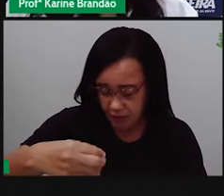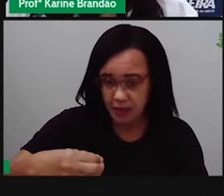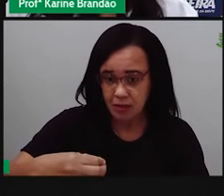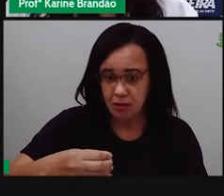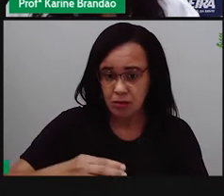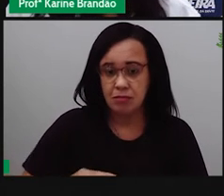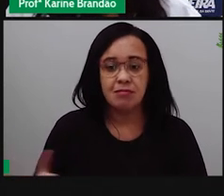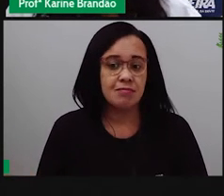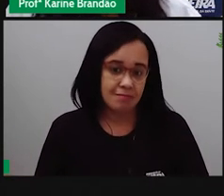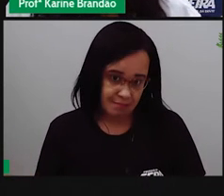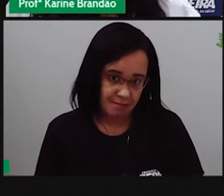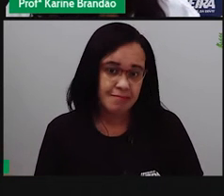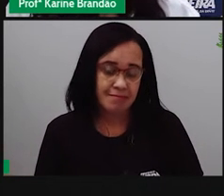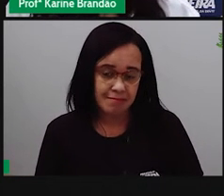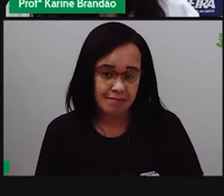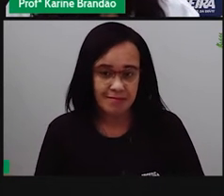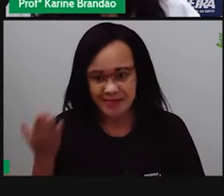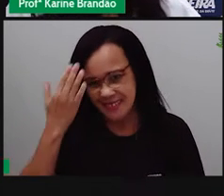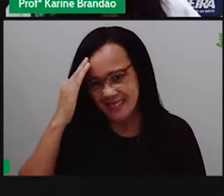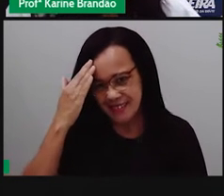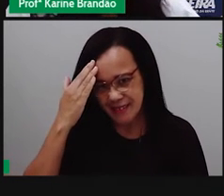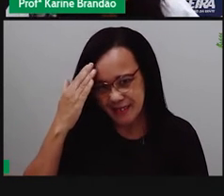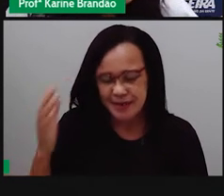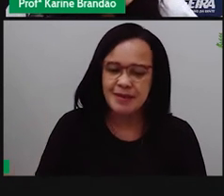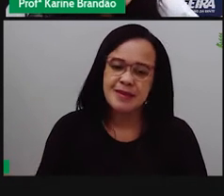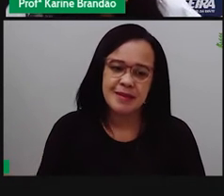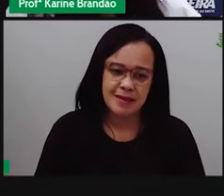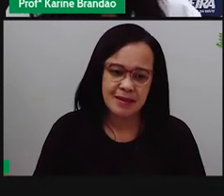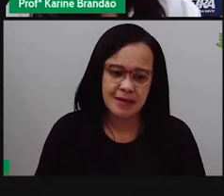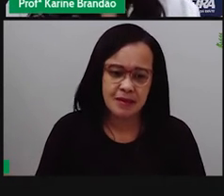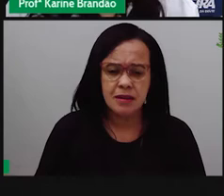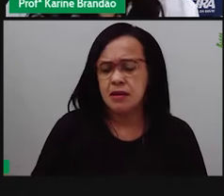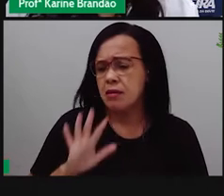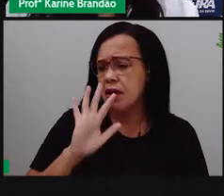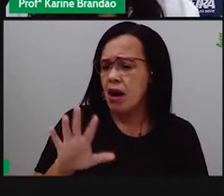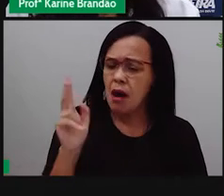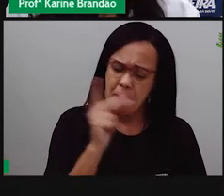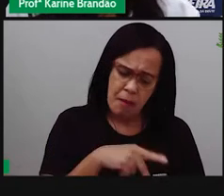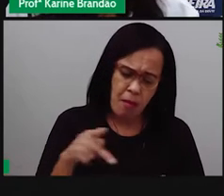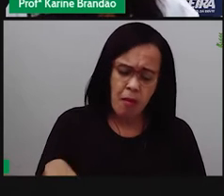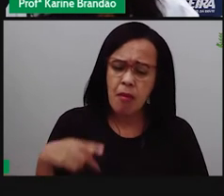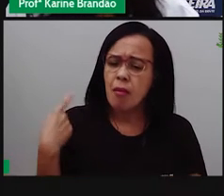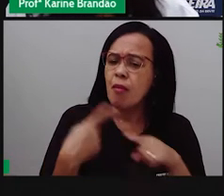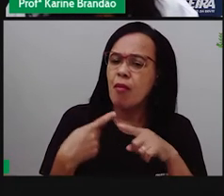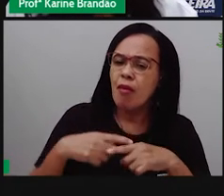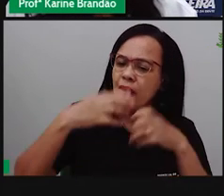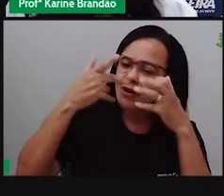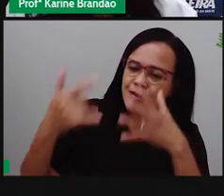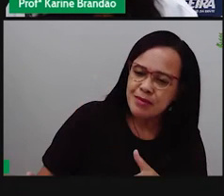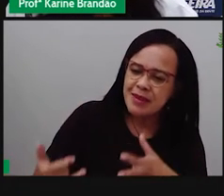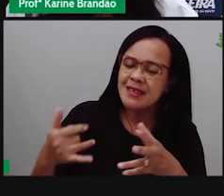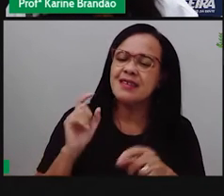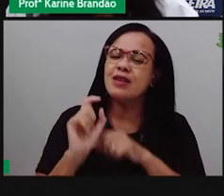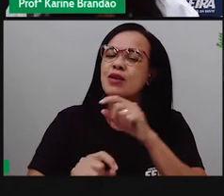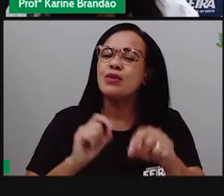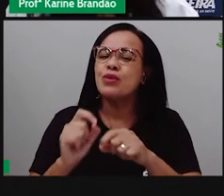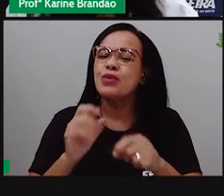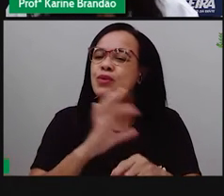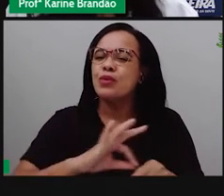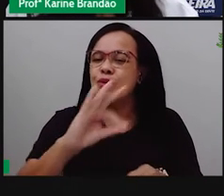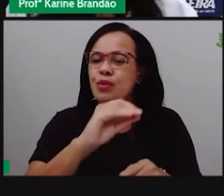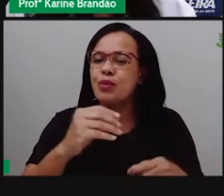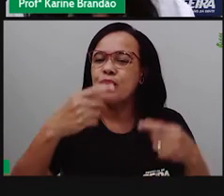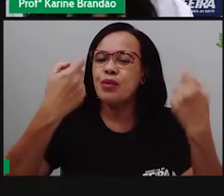Tudo bem? Pronto. Por que a senhora está me falando tudo isso? Porque, para que a gente entenda sobre diversidade